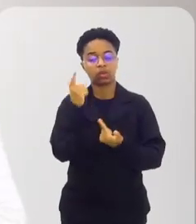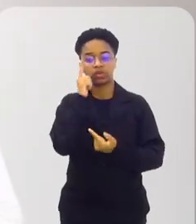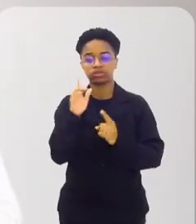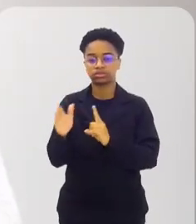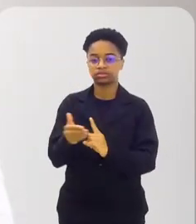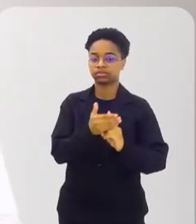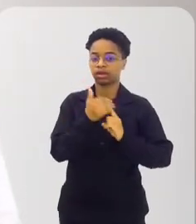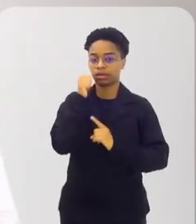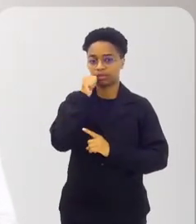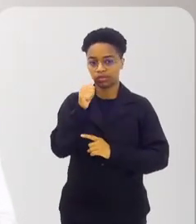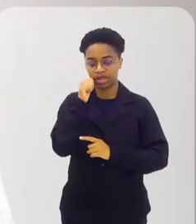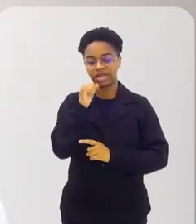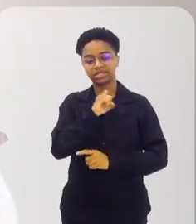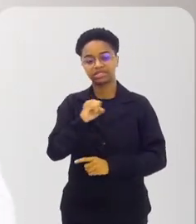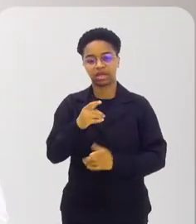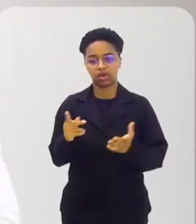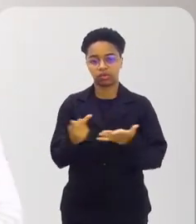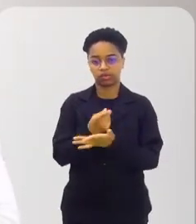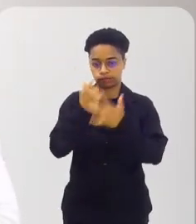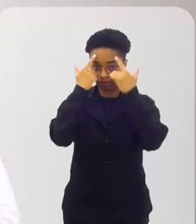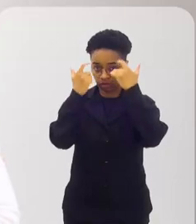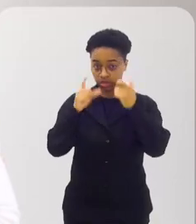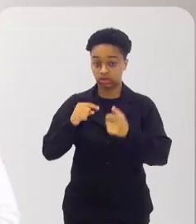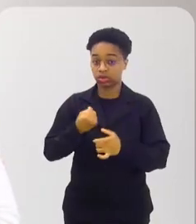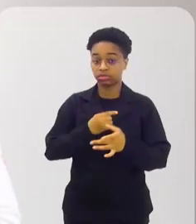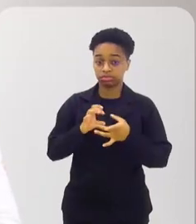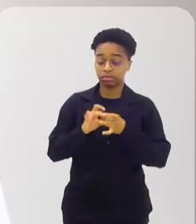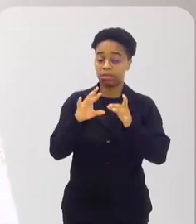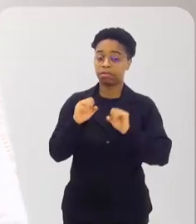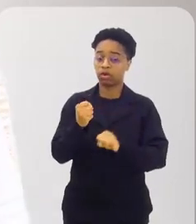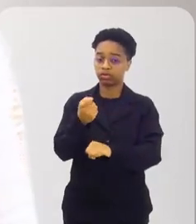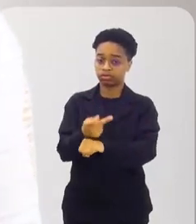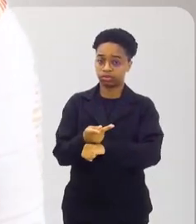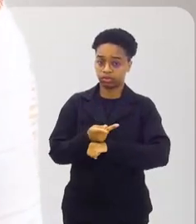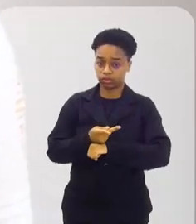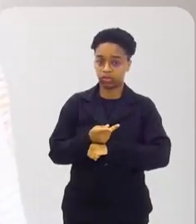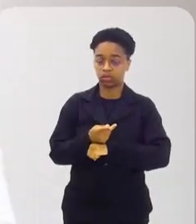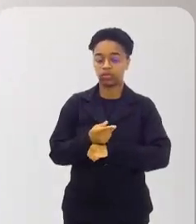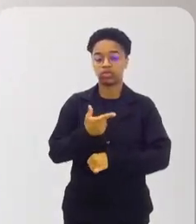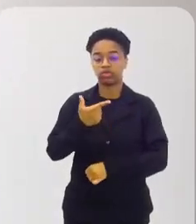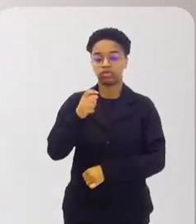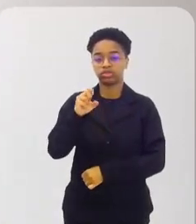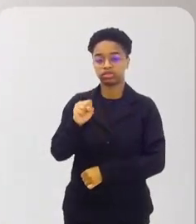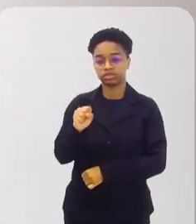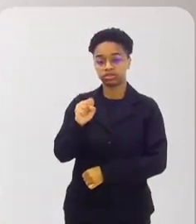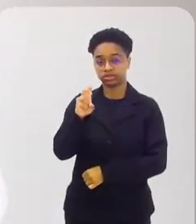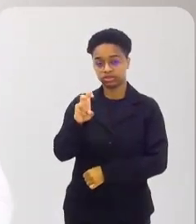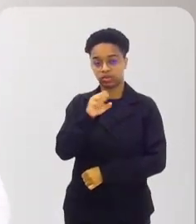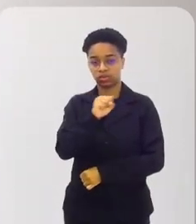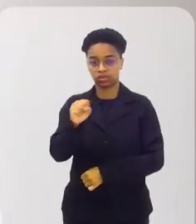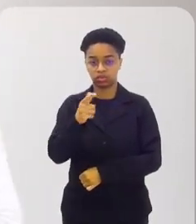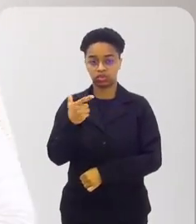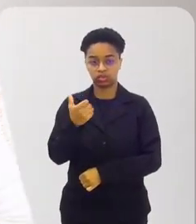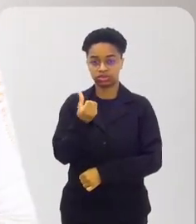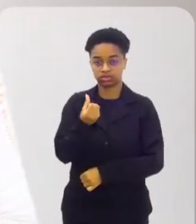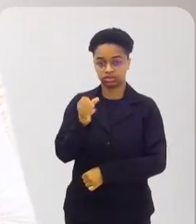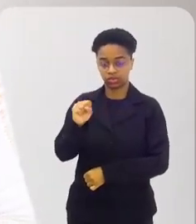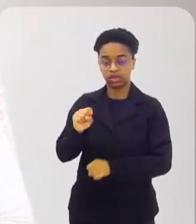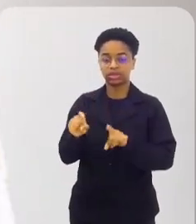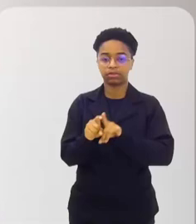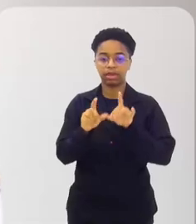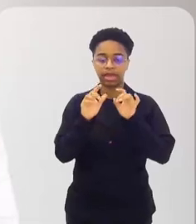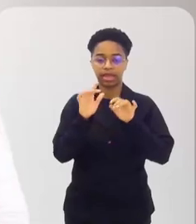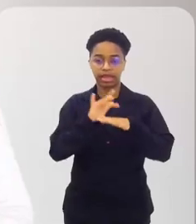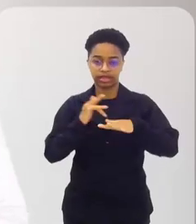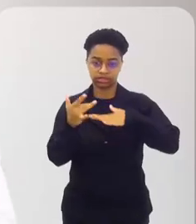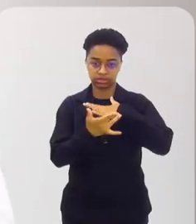acolher essas mulheres vítimas de violência. Então, estamos à disposição no 2588-1268, e também tem as nossas